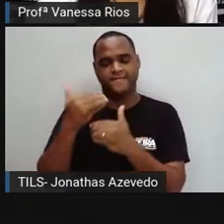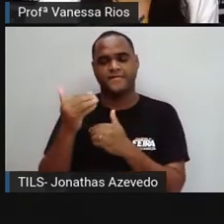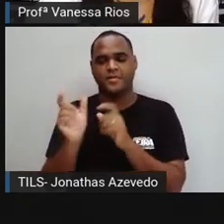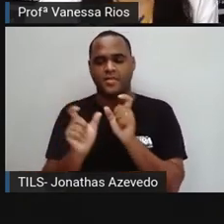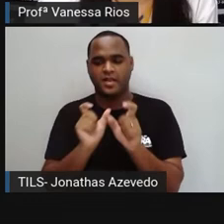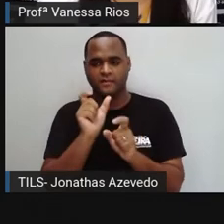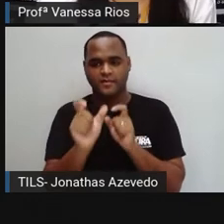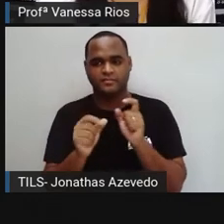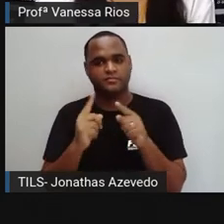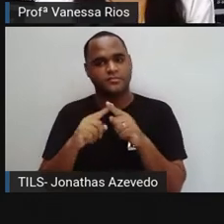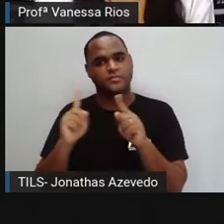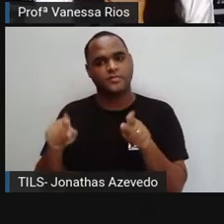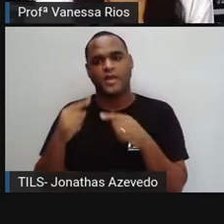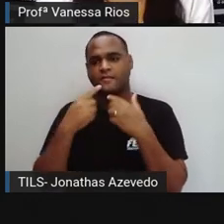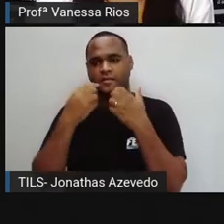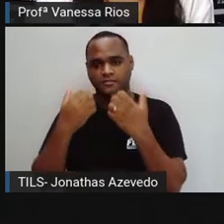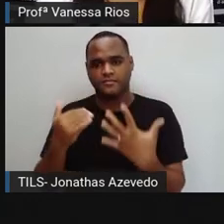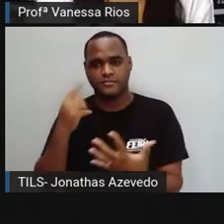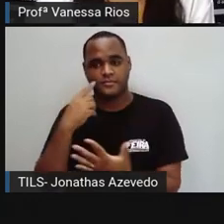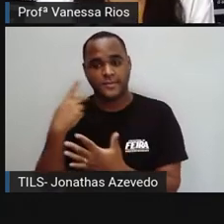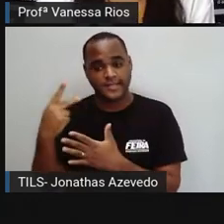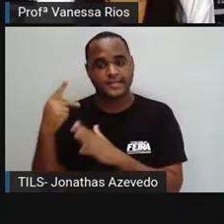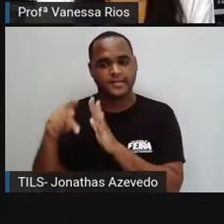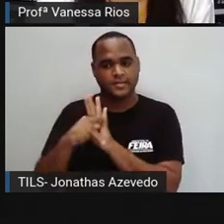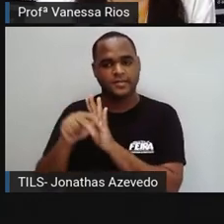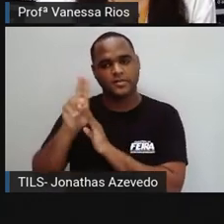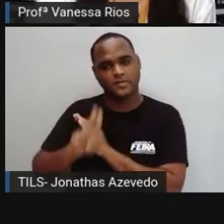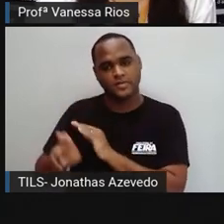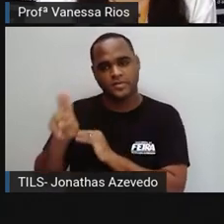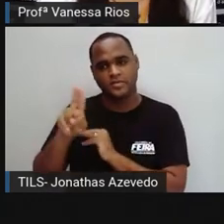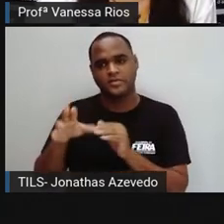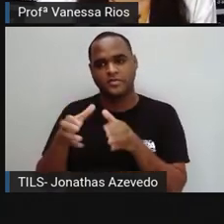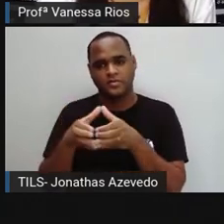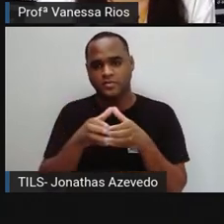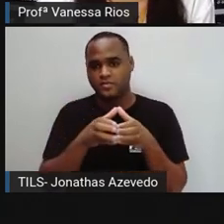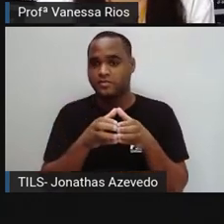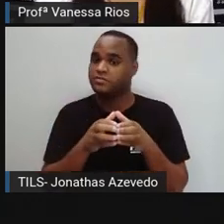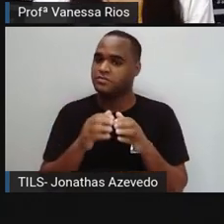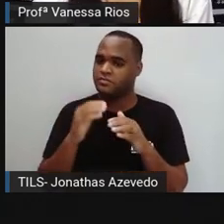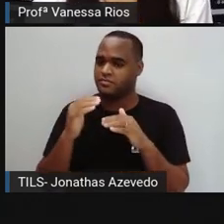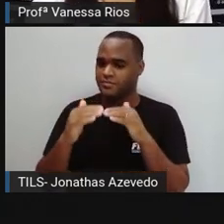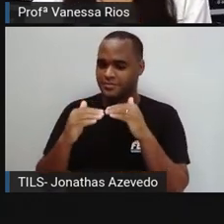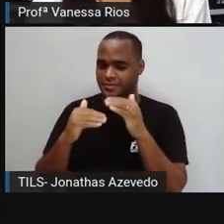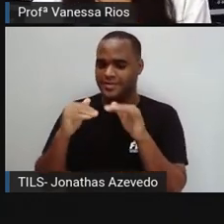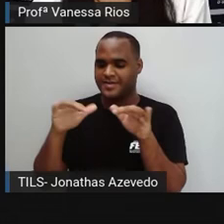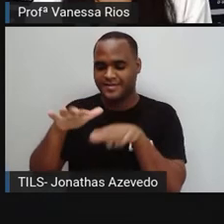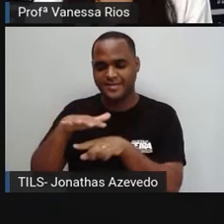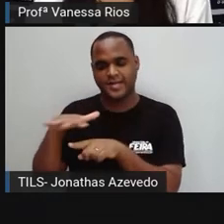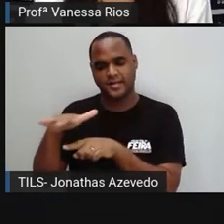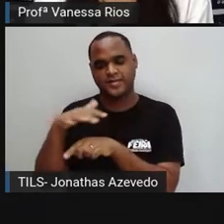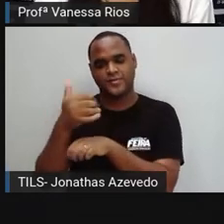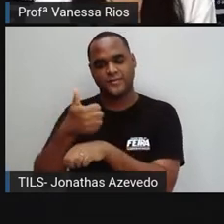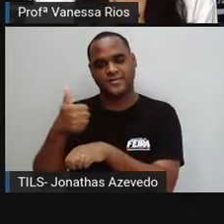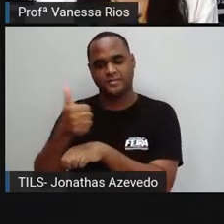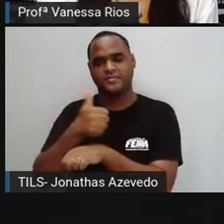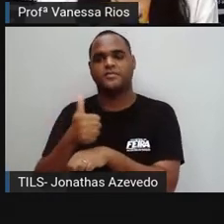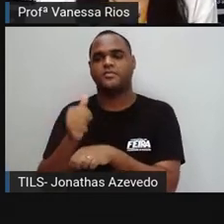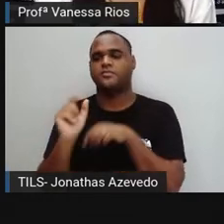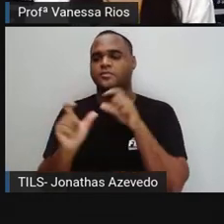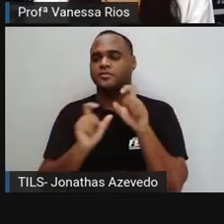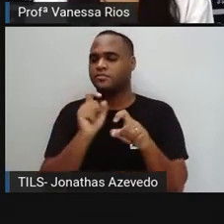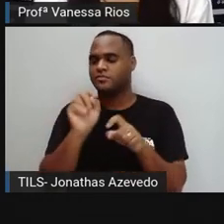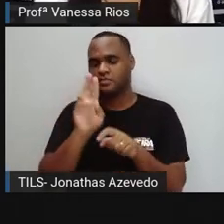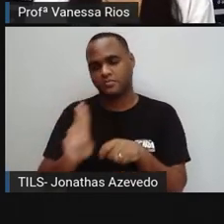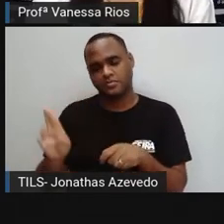ou expressões específicas utilizadas por um grupo, sobretudo no meio profissional. Então, palavras que são